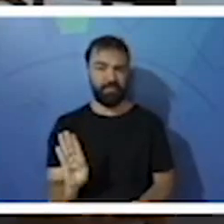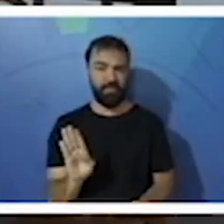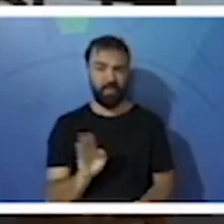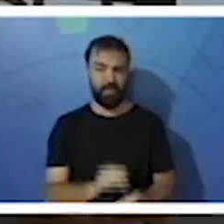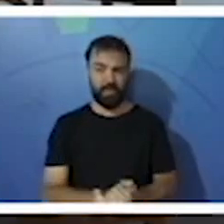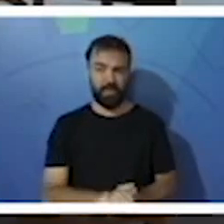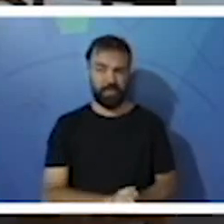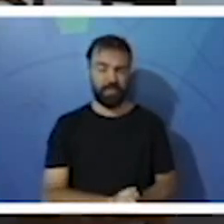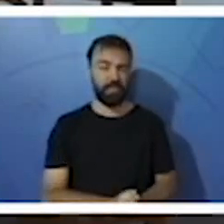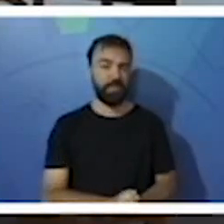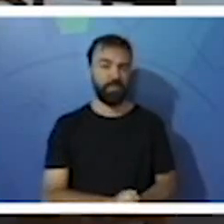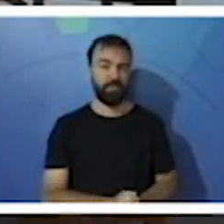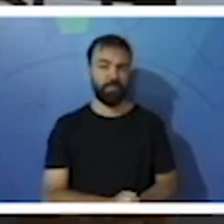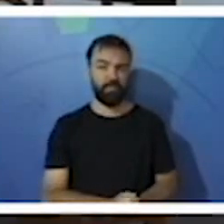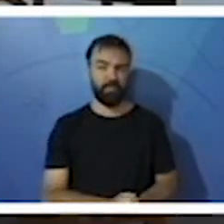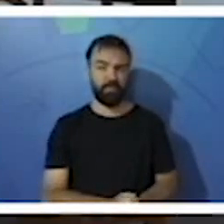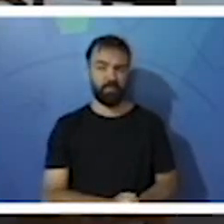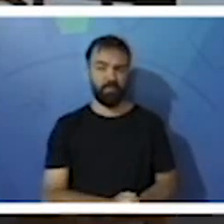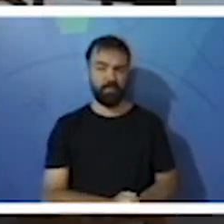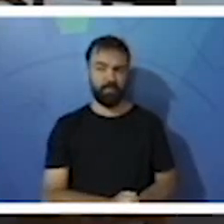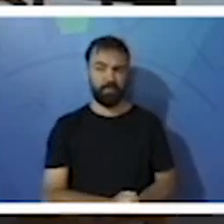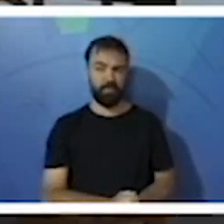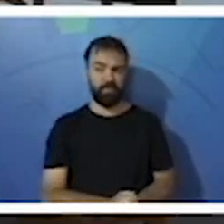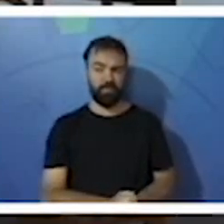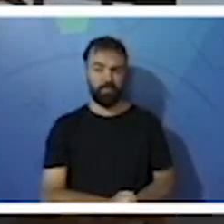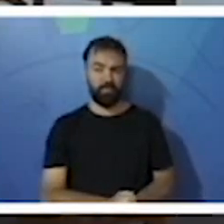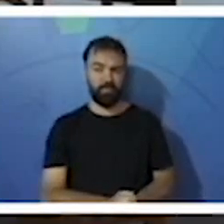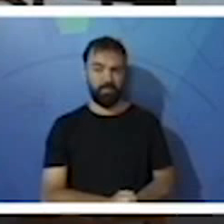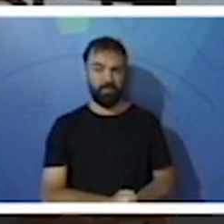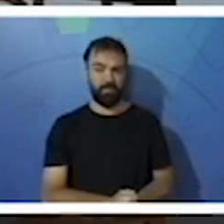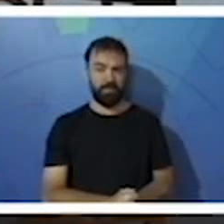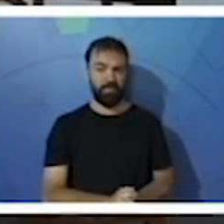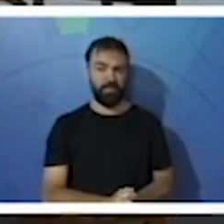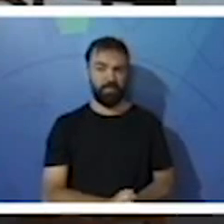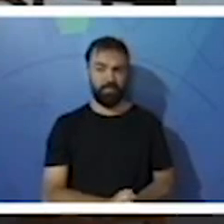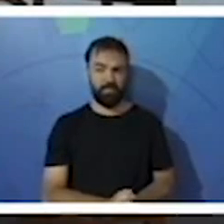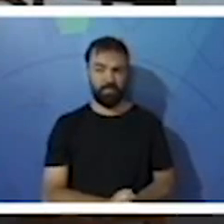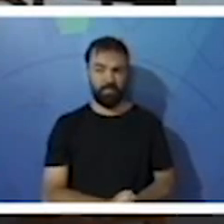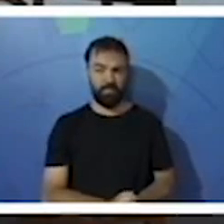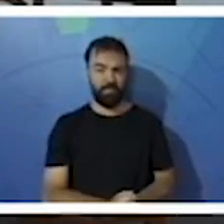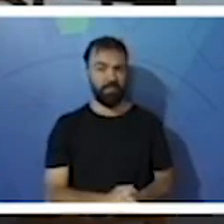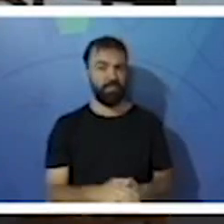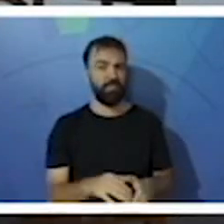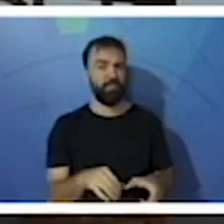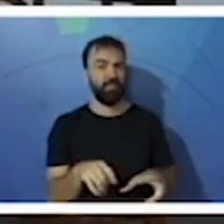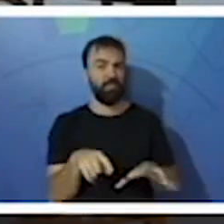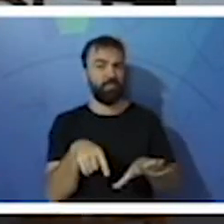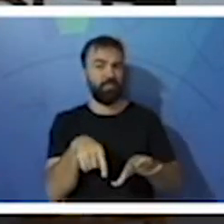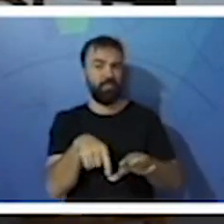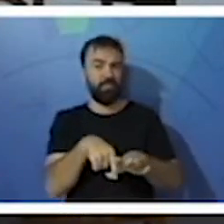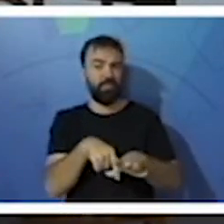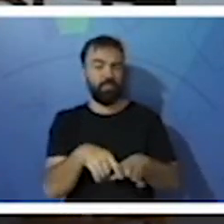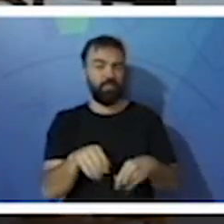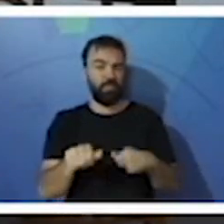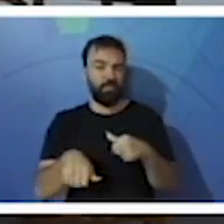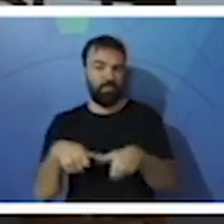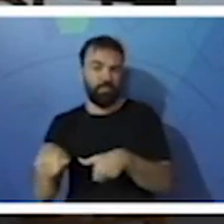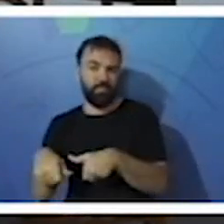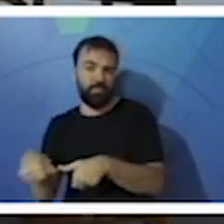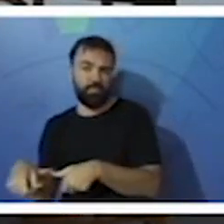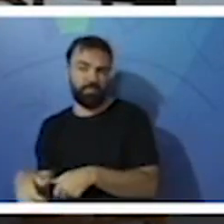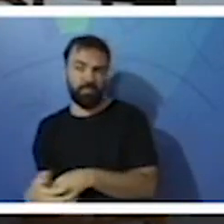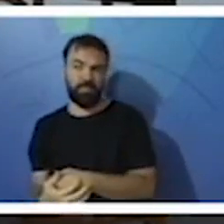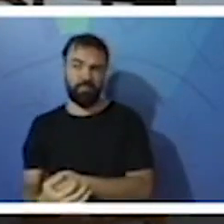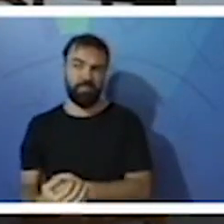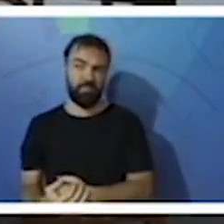que nas aves, trocando os pés. Vocês acham que daria certo a